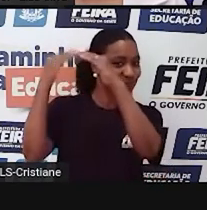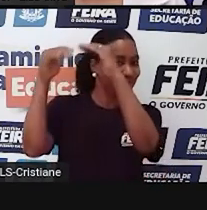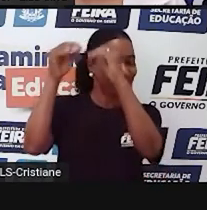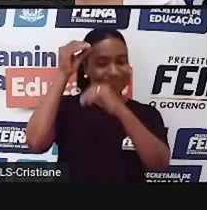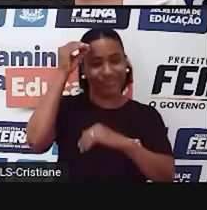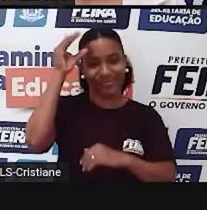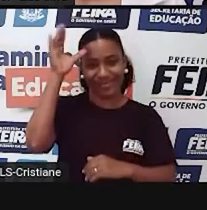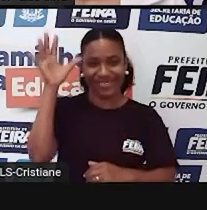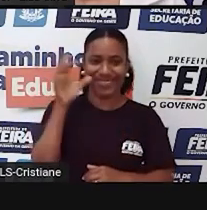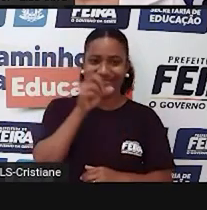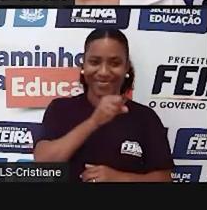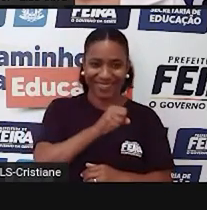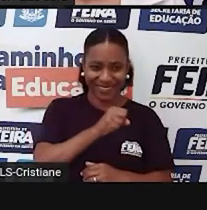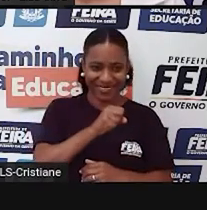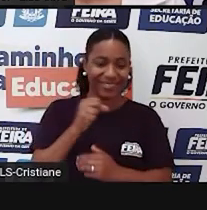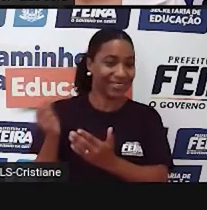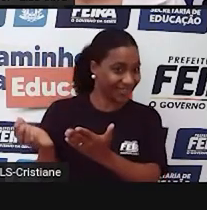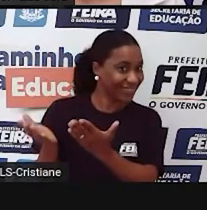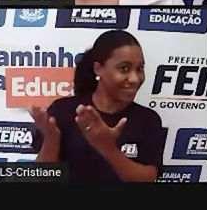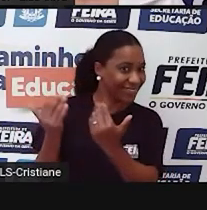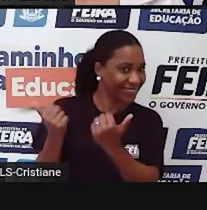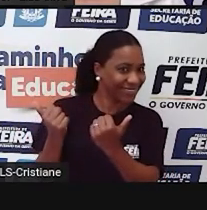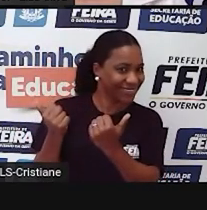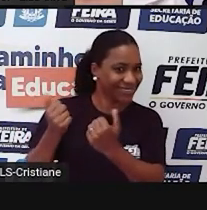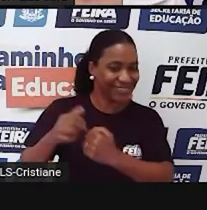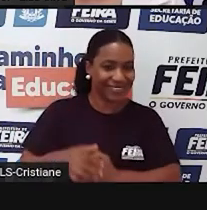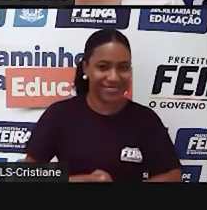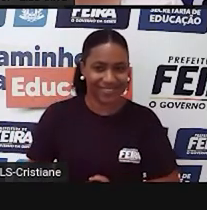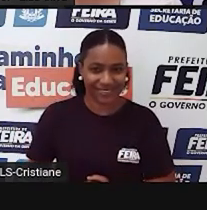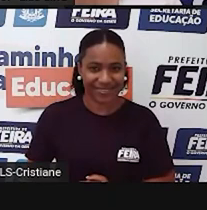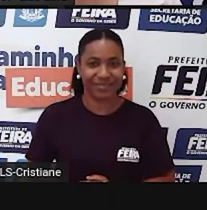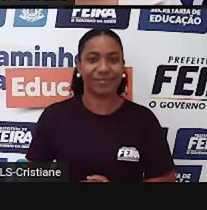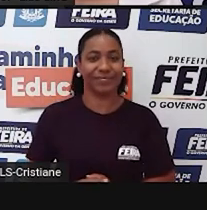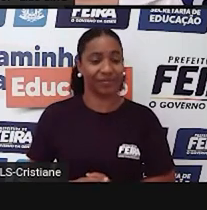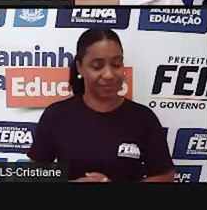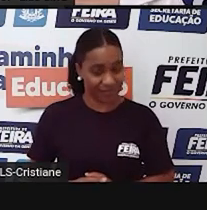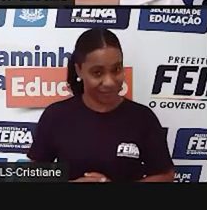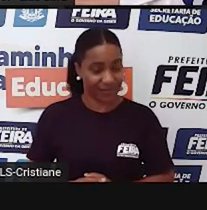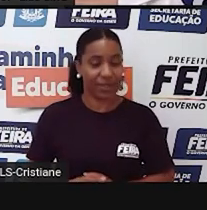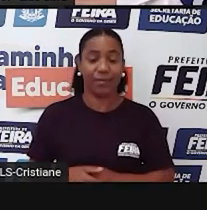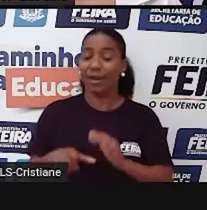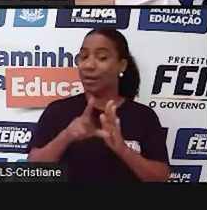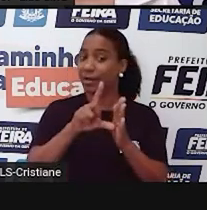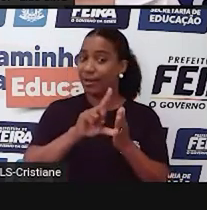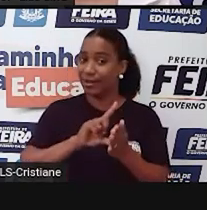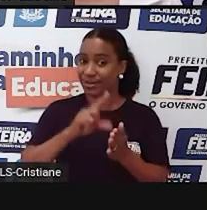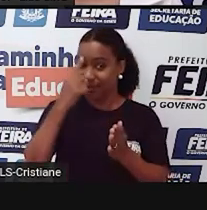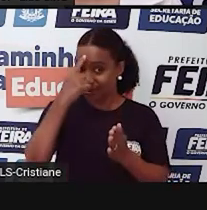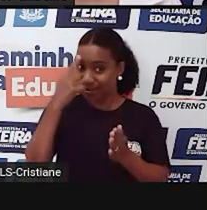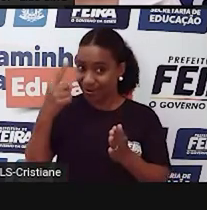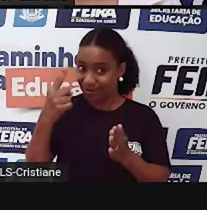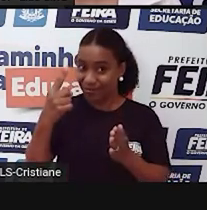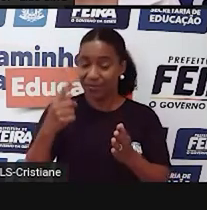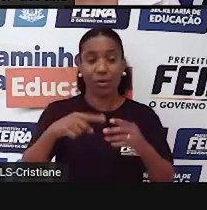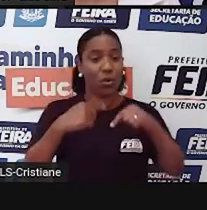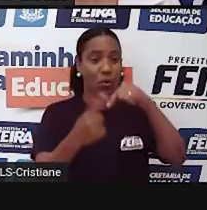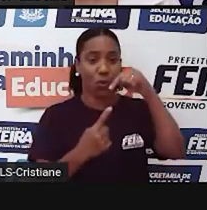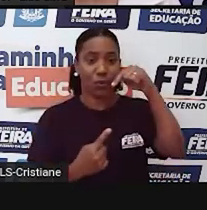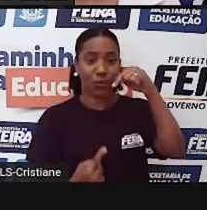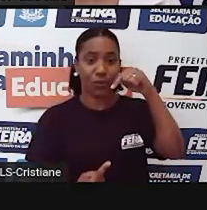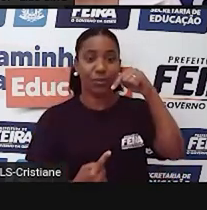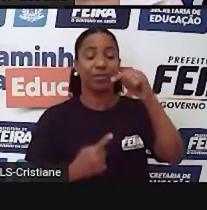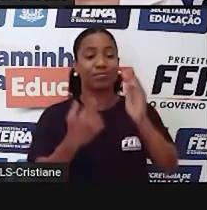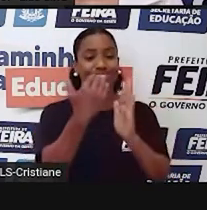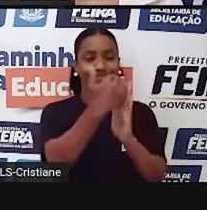this. Mas, antes, não se esqueçam que é importante nós organizarmos o nosso caderno de inglês.